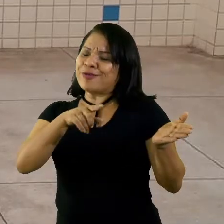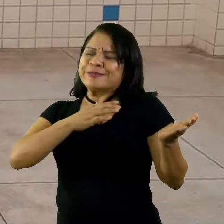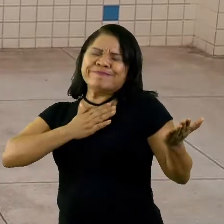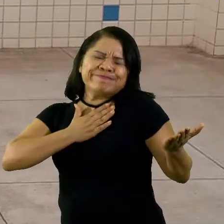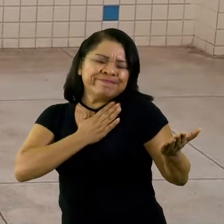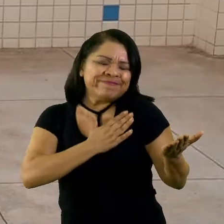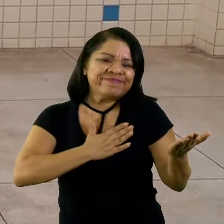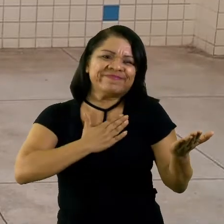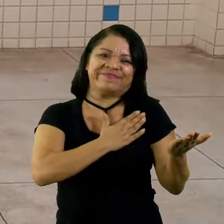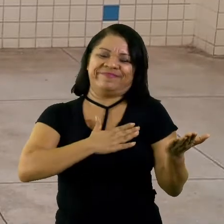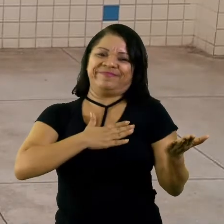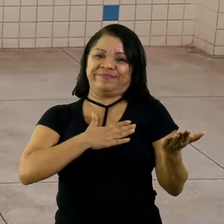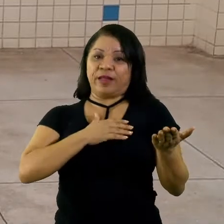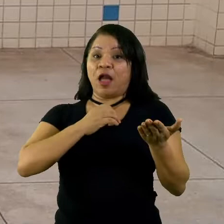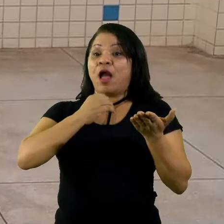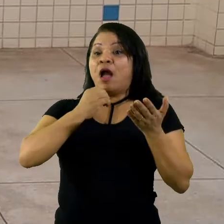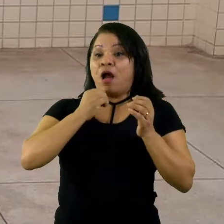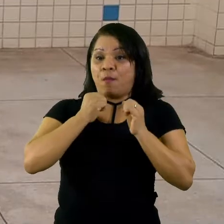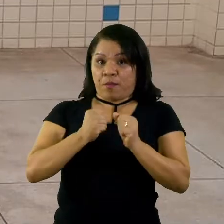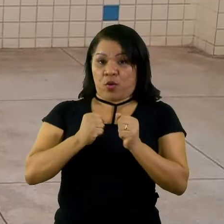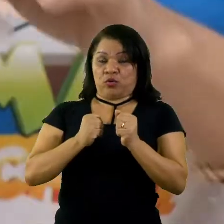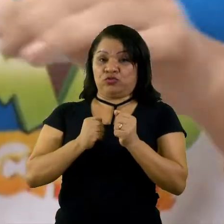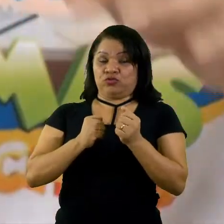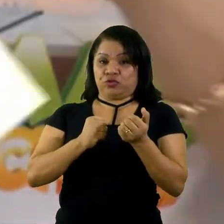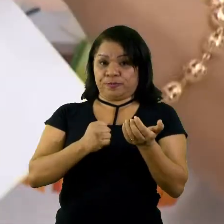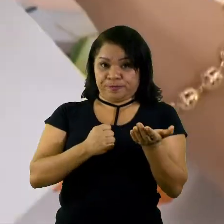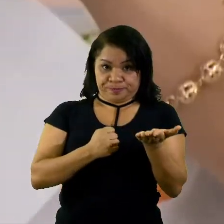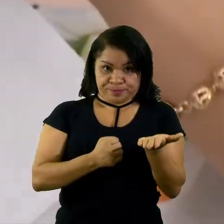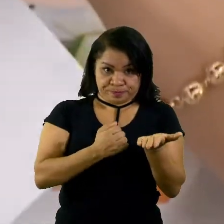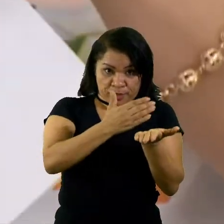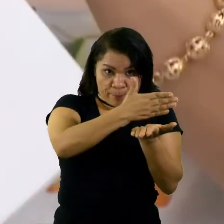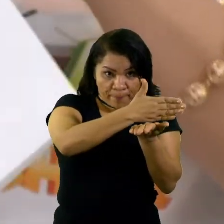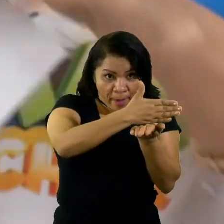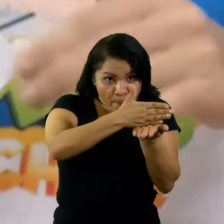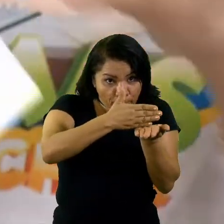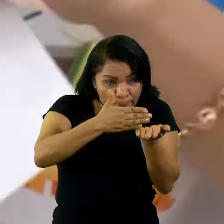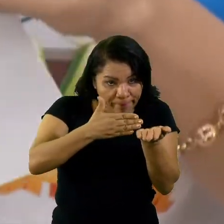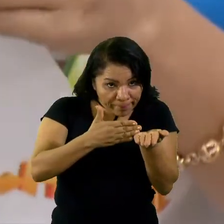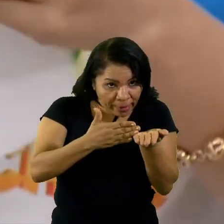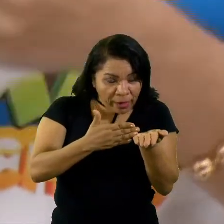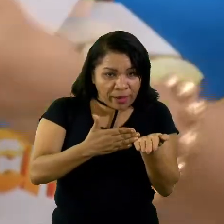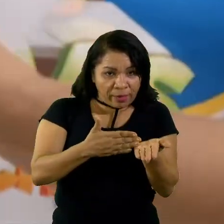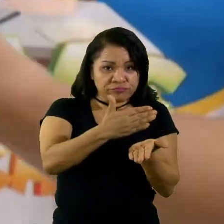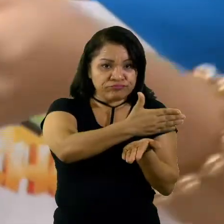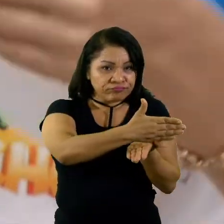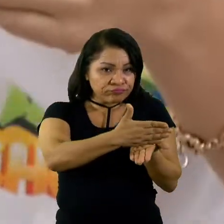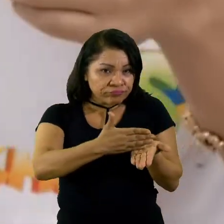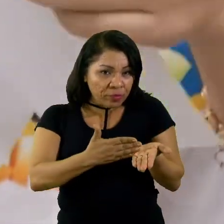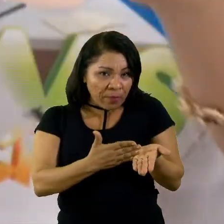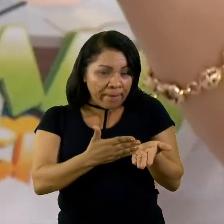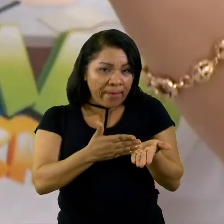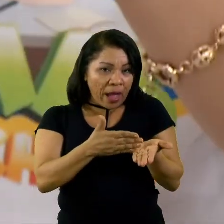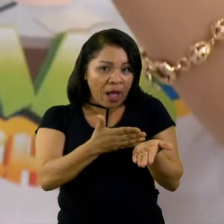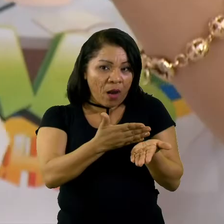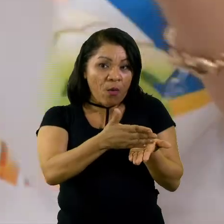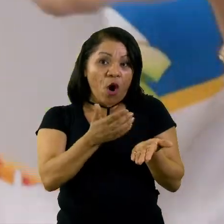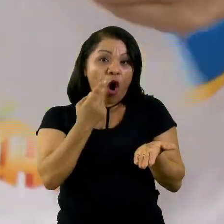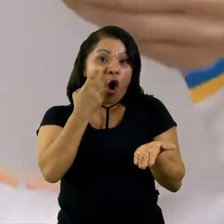em dois ao meio, para ficar dois pedaços assim.